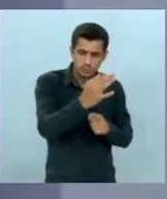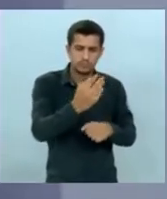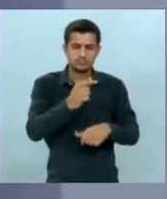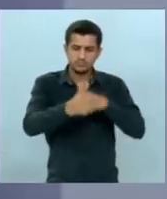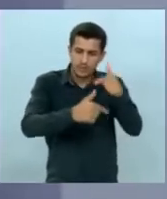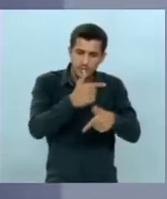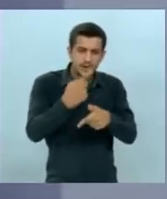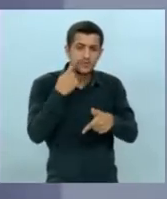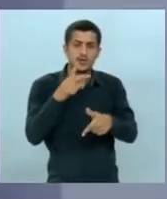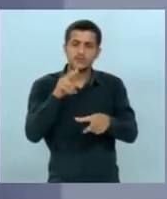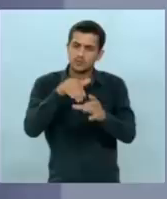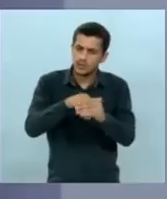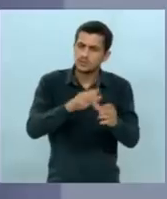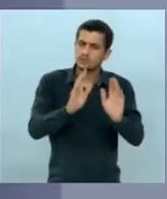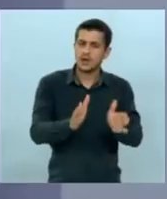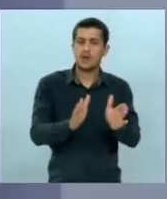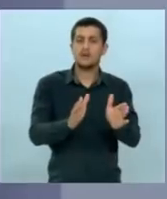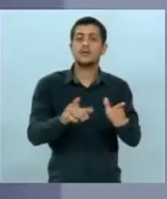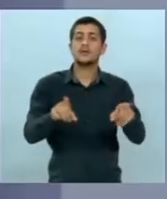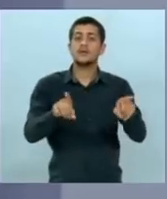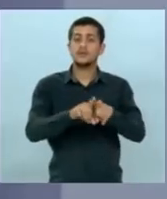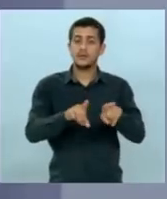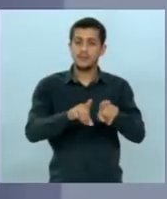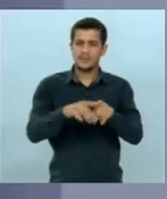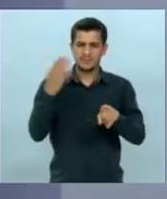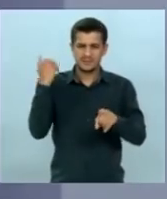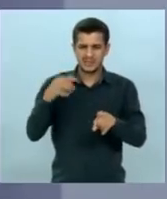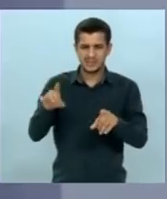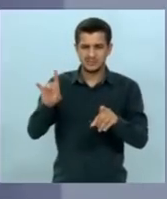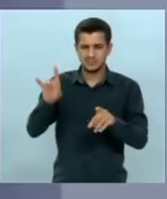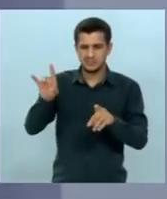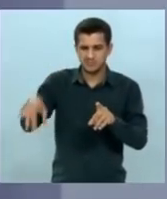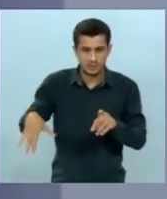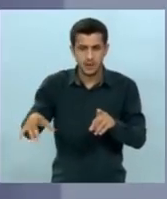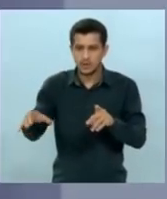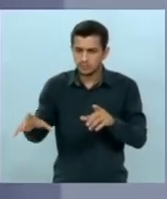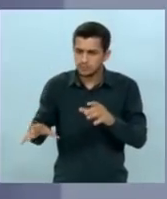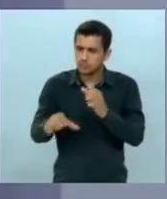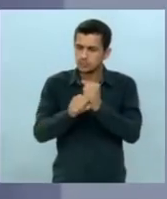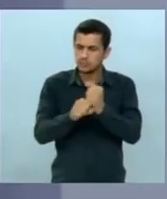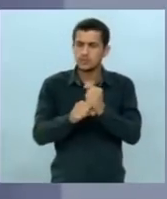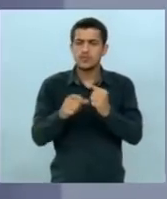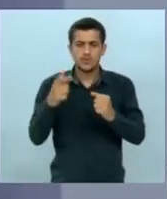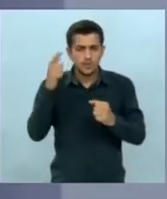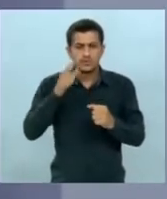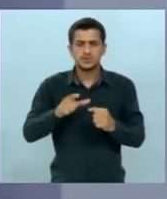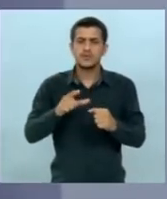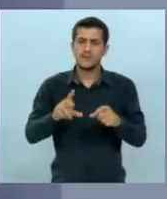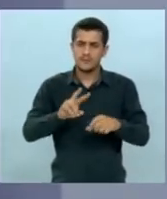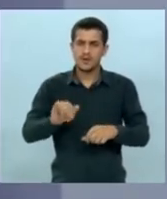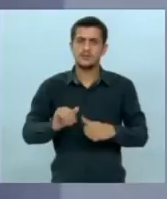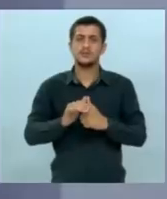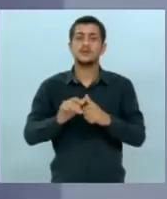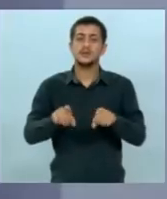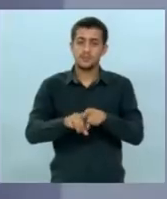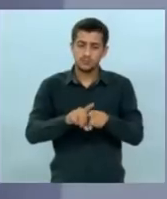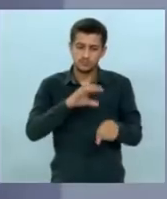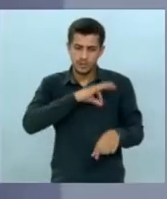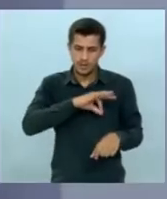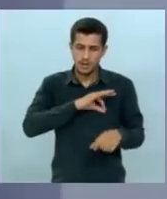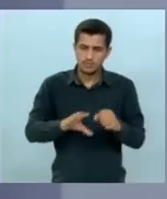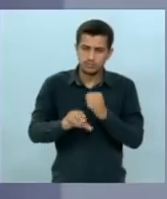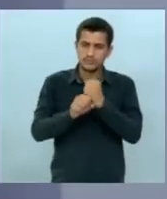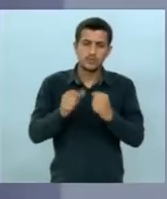educação. Vamos incorporar o abono que foi dado, que foi um meio que a gente achou para poder fortalecer naquele momento